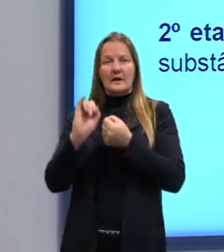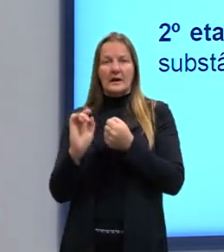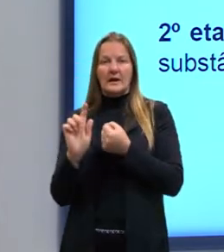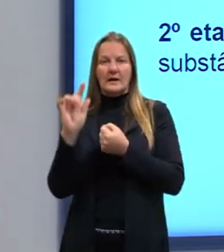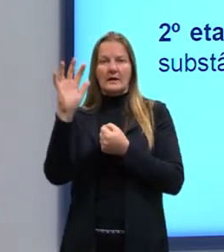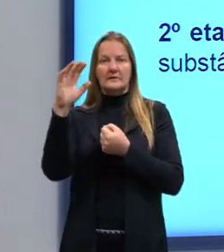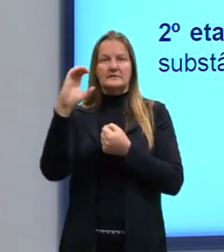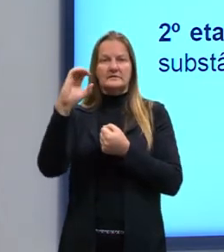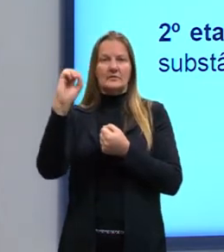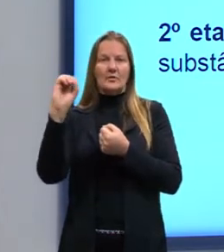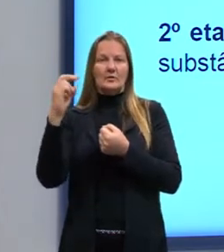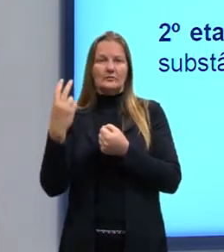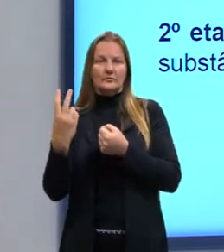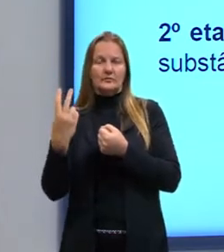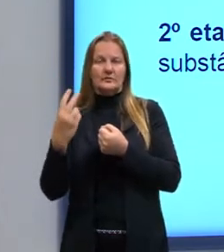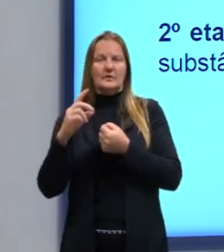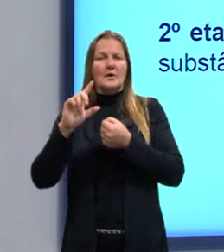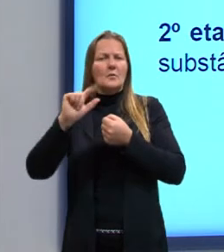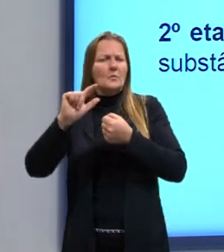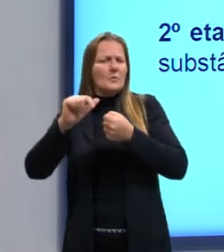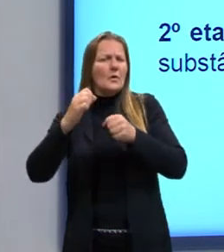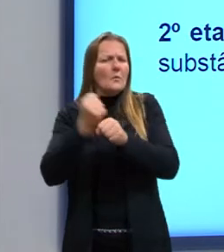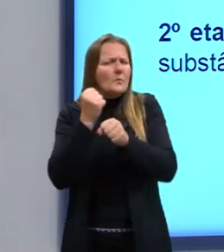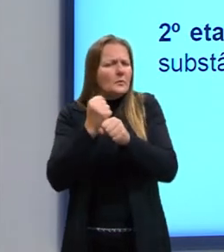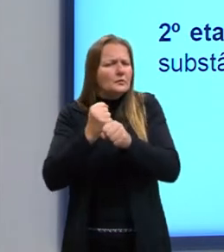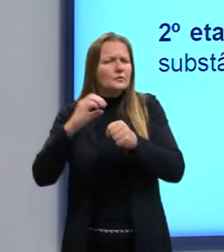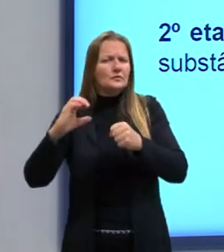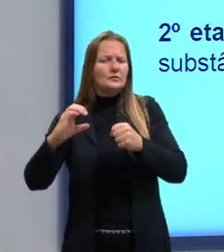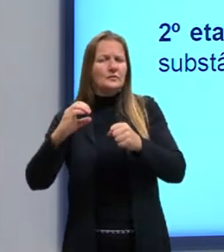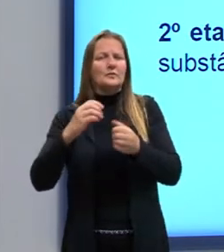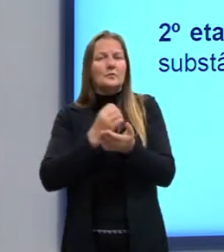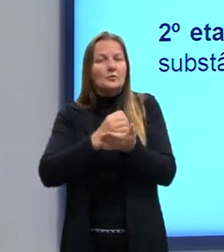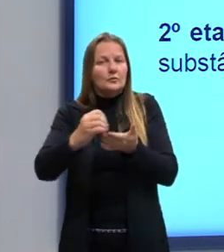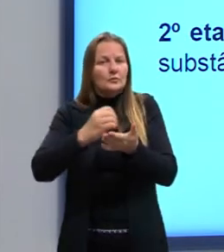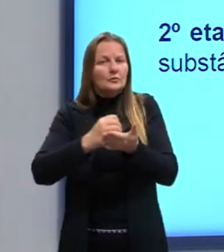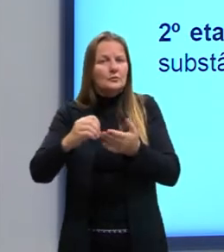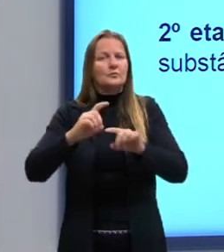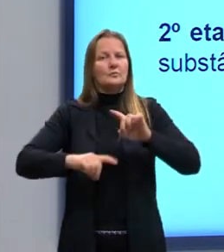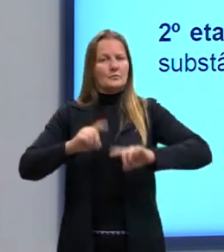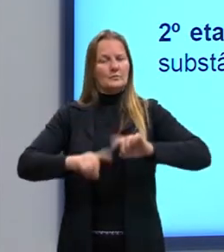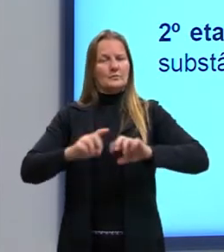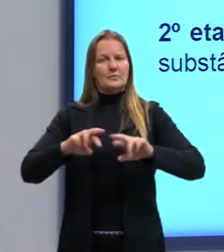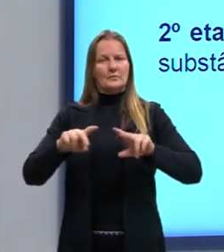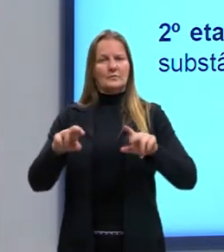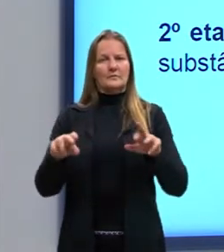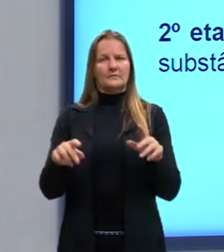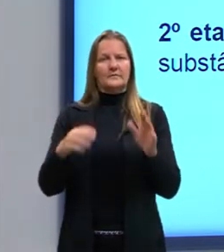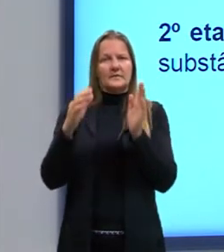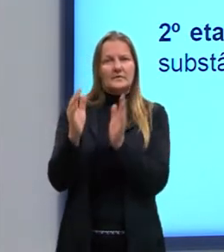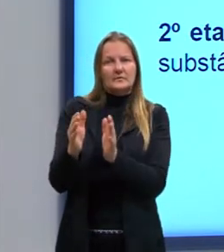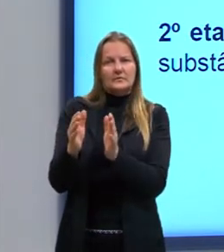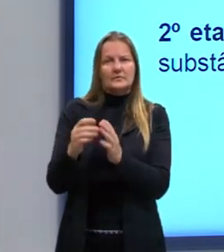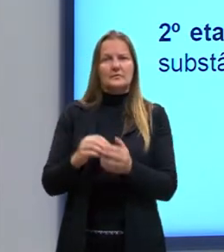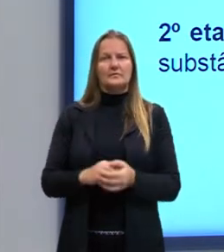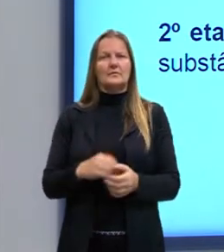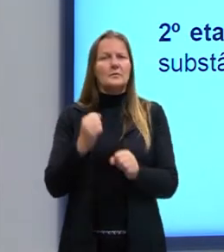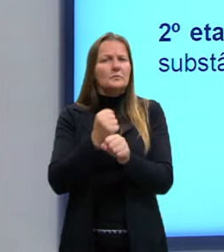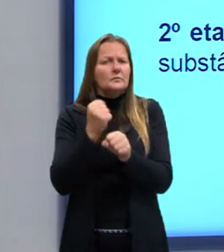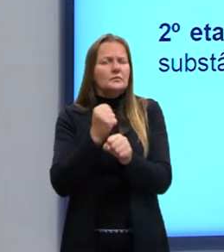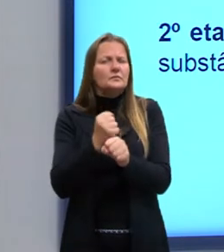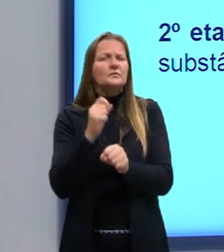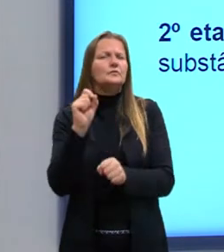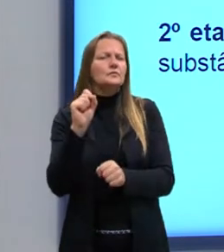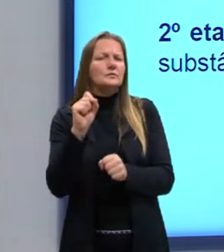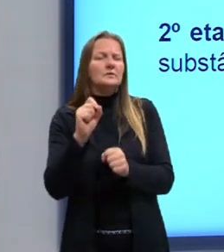de carbono e a produção de substâncias orgânicas. Daí, aqui, na segunda etapa, é produzido, então,